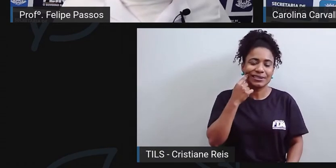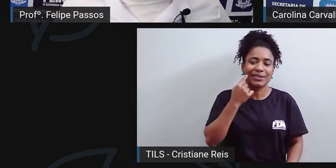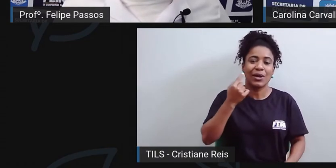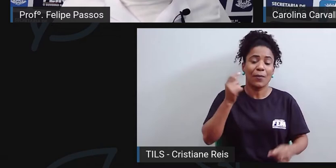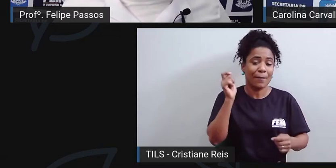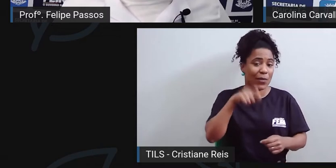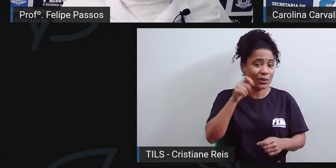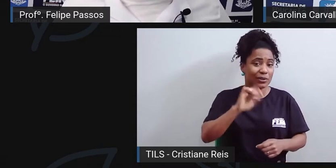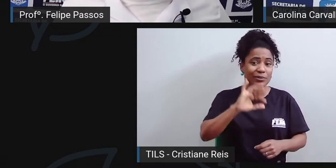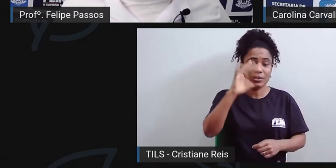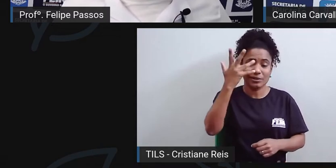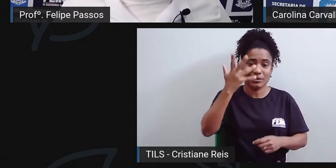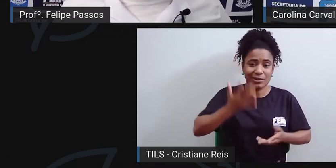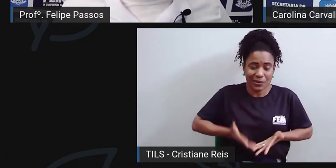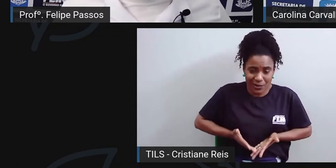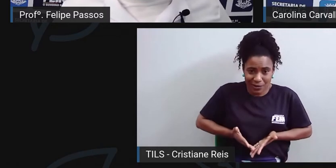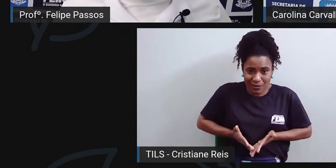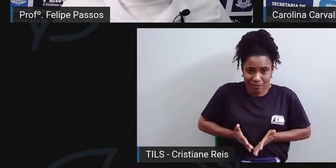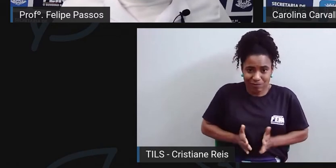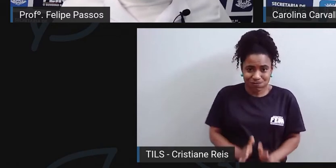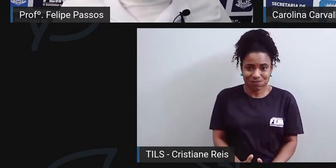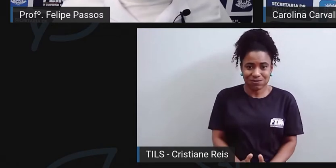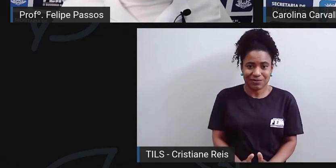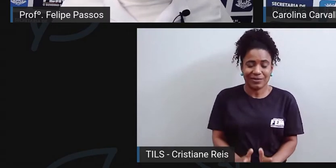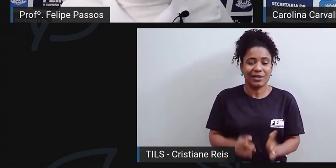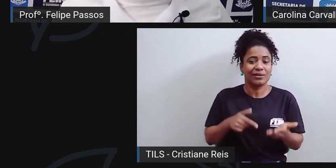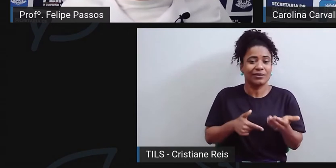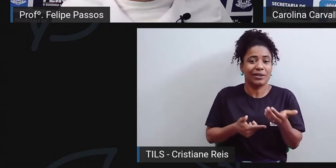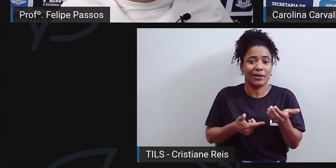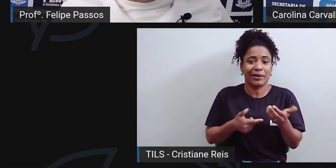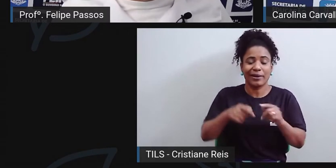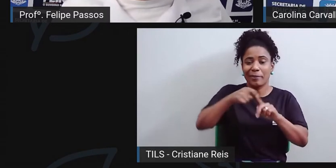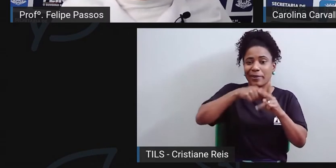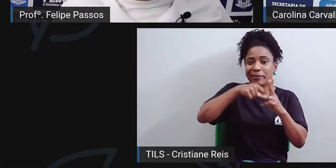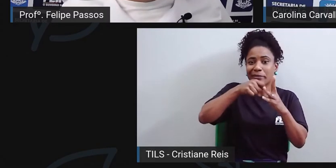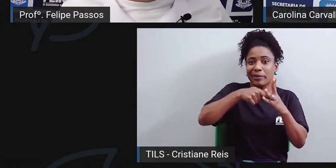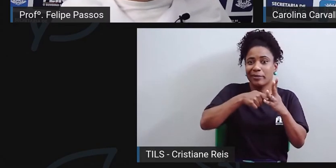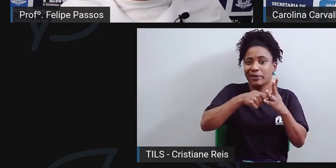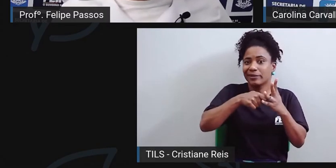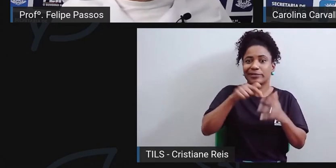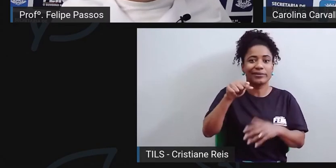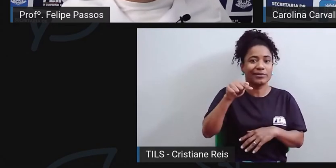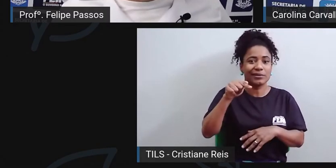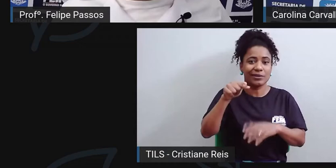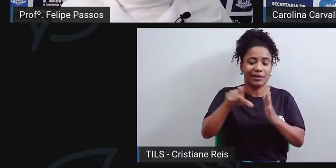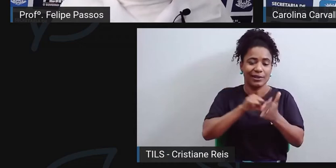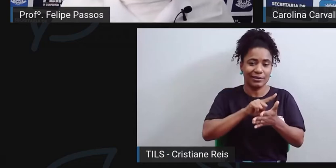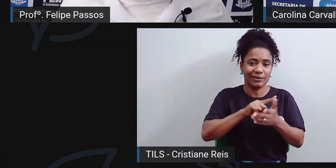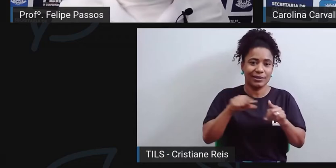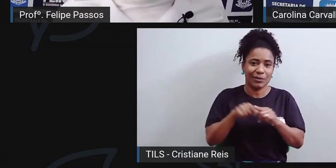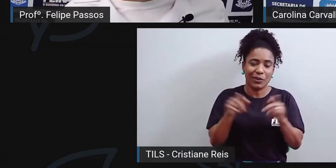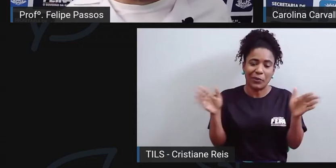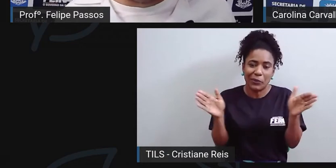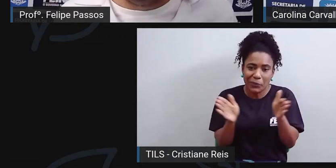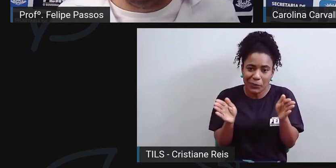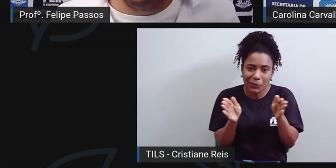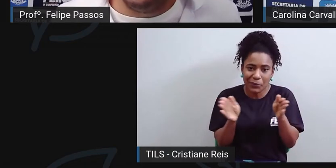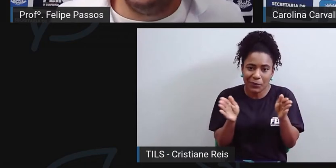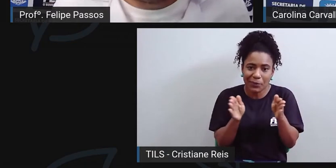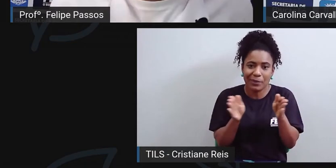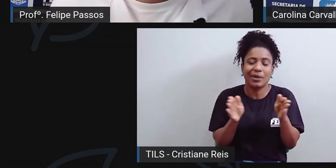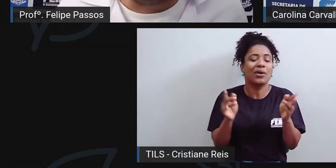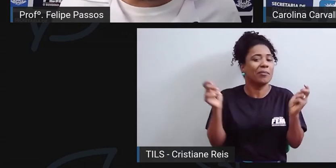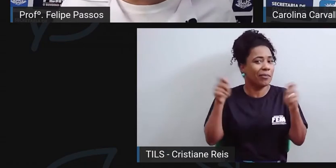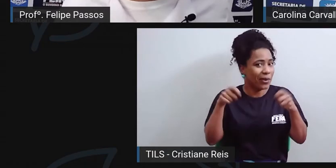prematuro e de um neném nascer com baixo peso. Nossa! Verdade! A gente nem imagina, né, que essas coisas não aconteçam